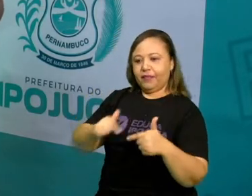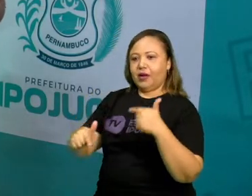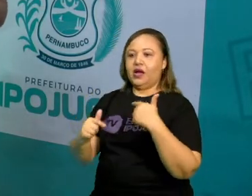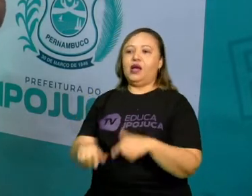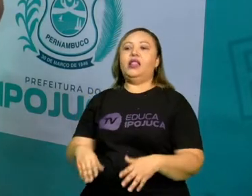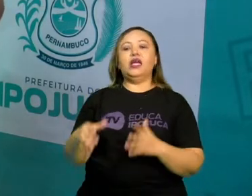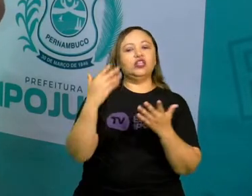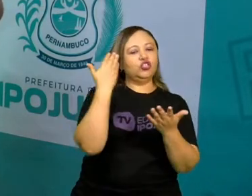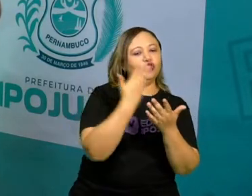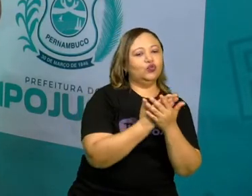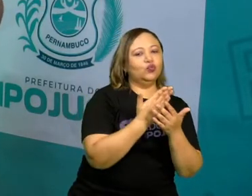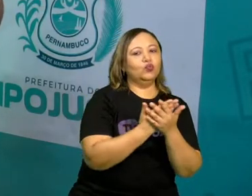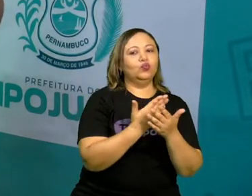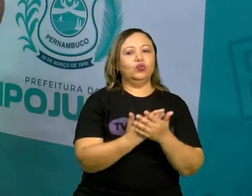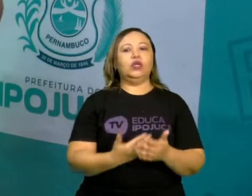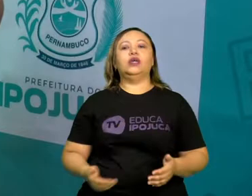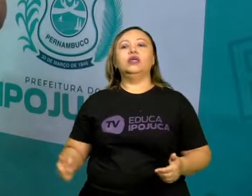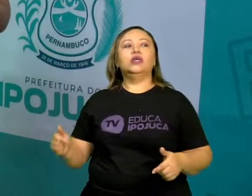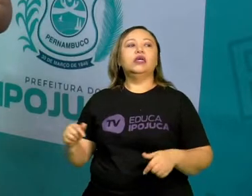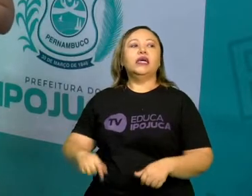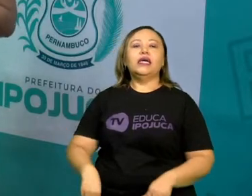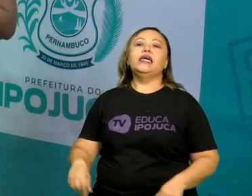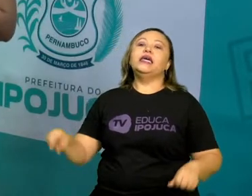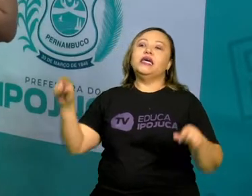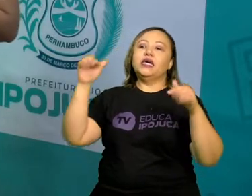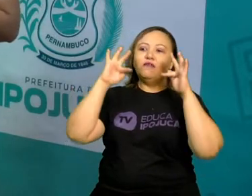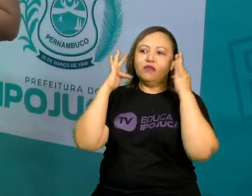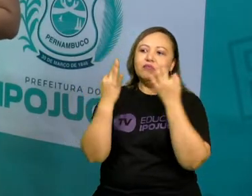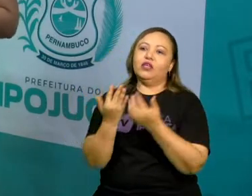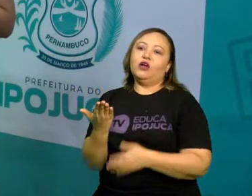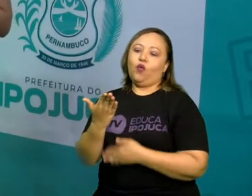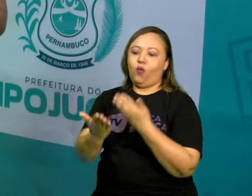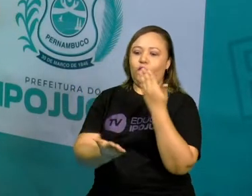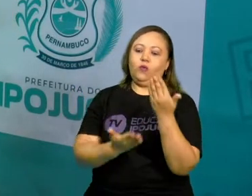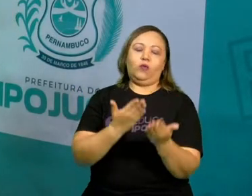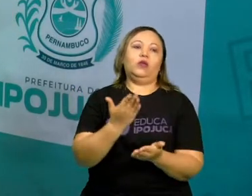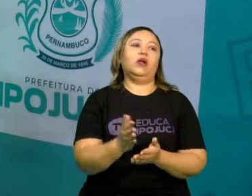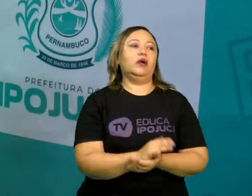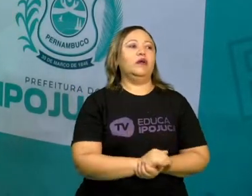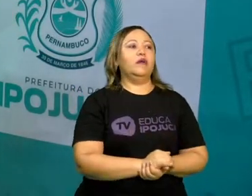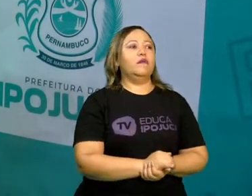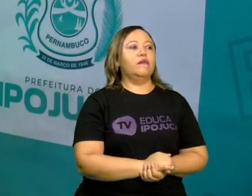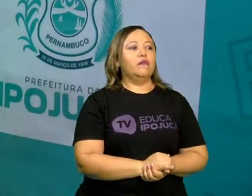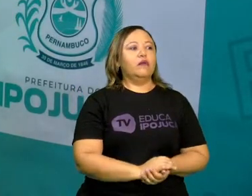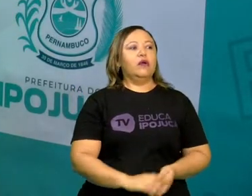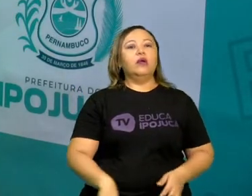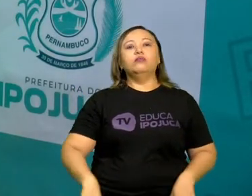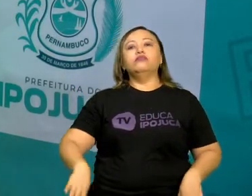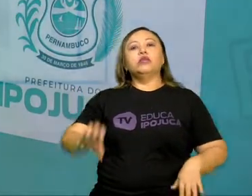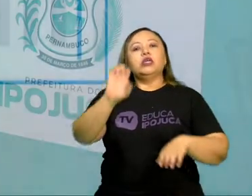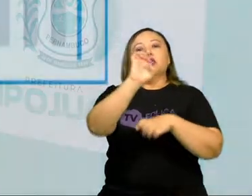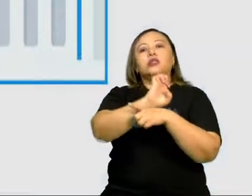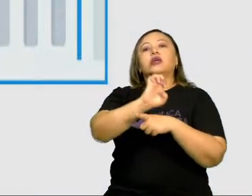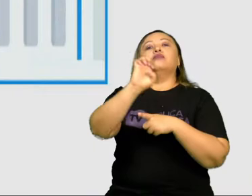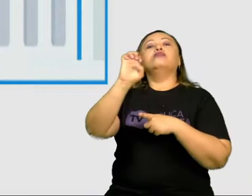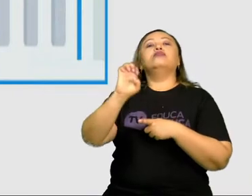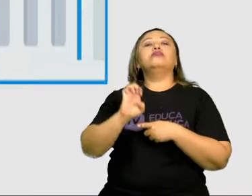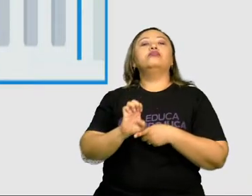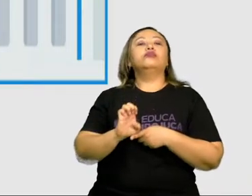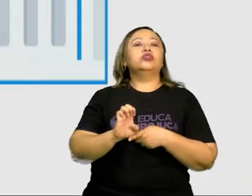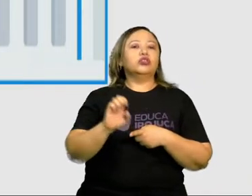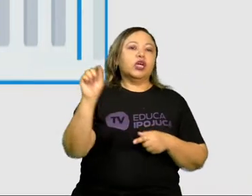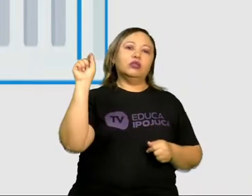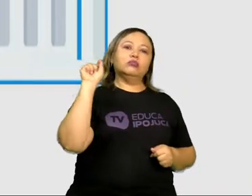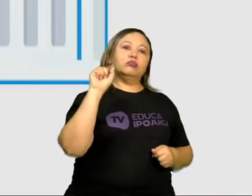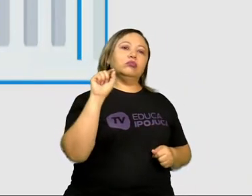consegue estudar, ela consegue trabalhar e manter a sua família. O que é a noção do Estado? E o Estado, o que é,